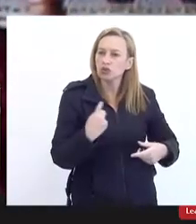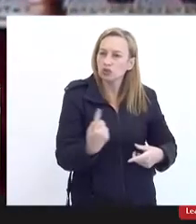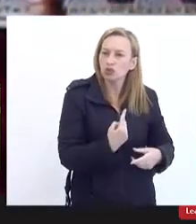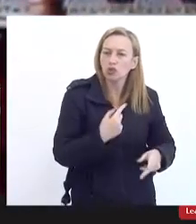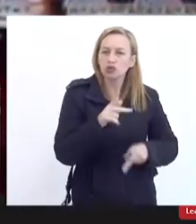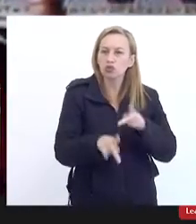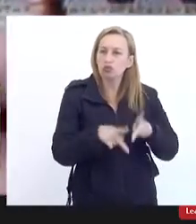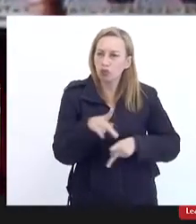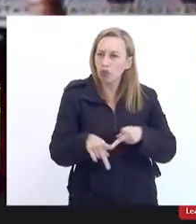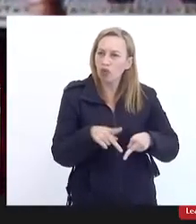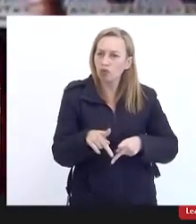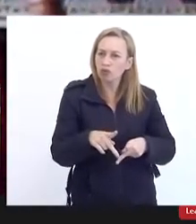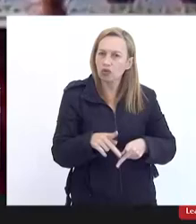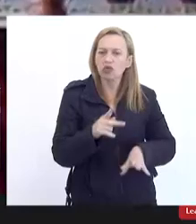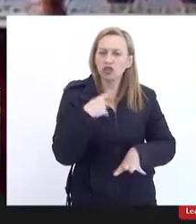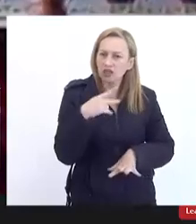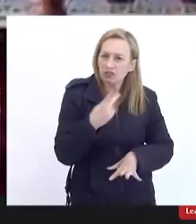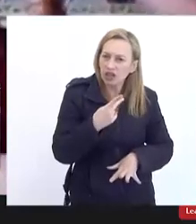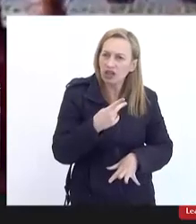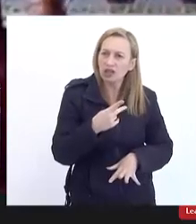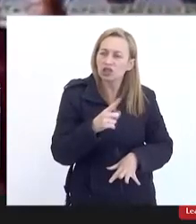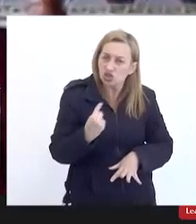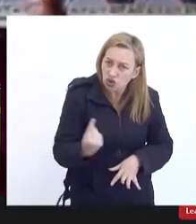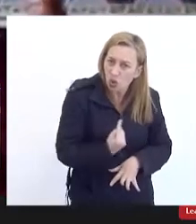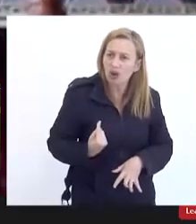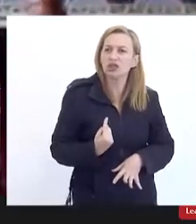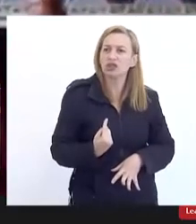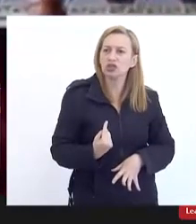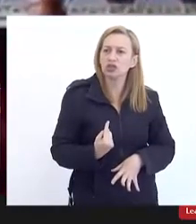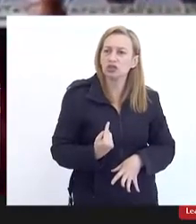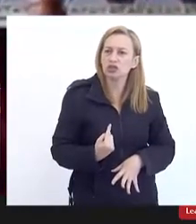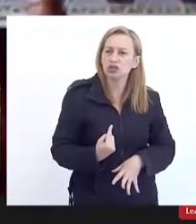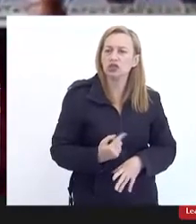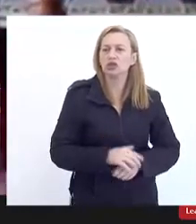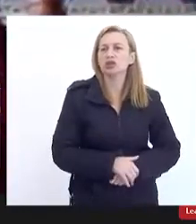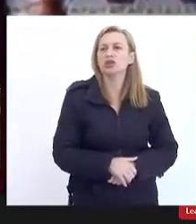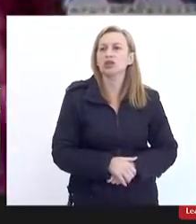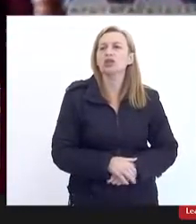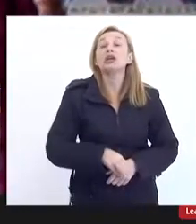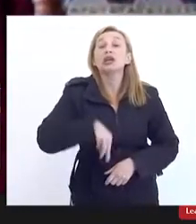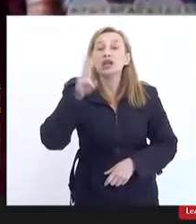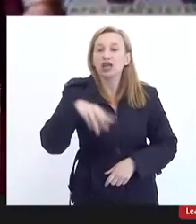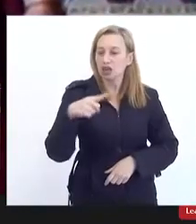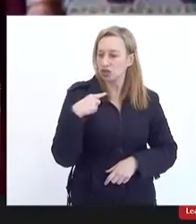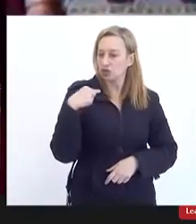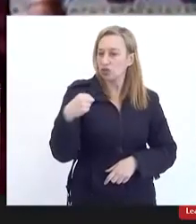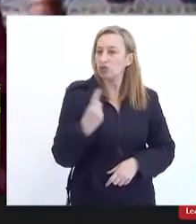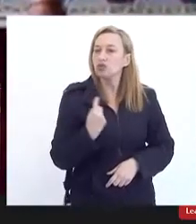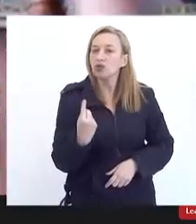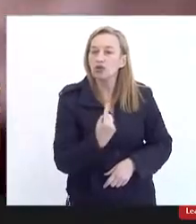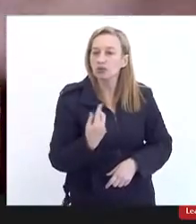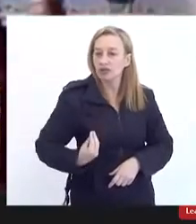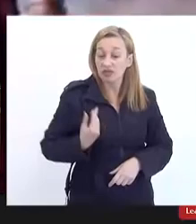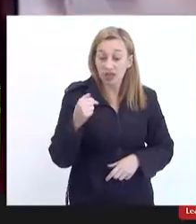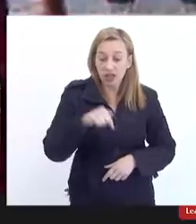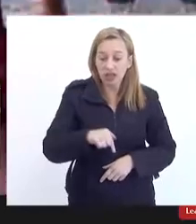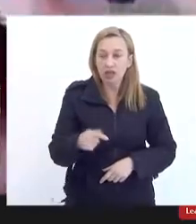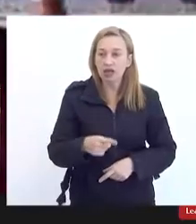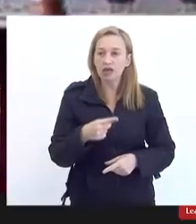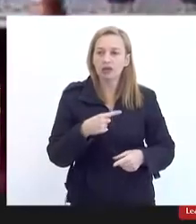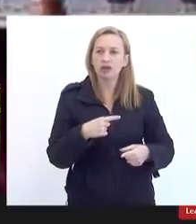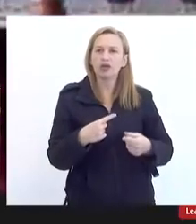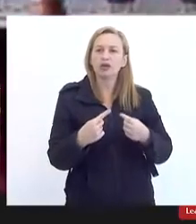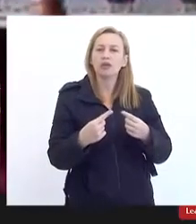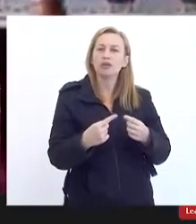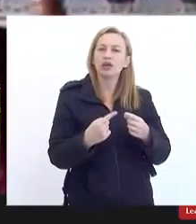povo a gente está falando da gente do nosso povo de quem colocou a gente aqui dentro para disputar as